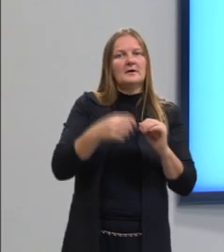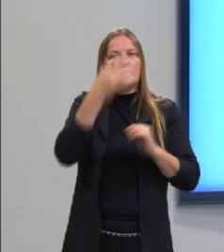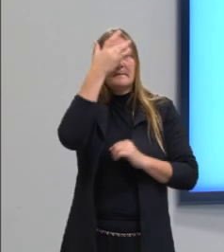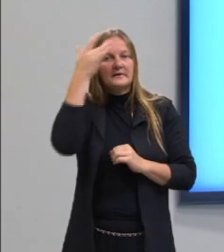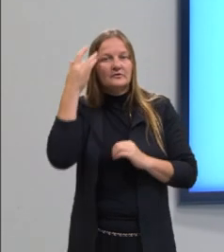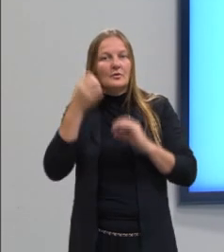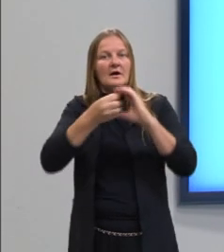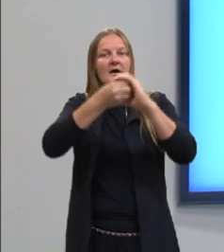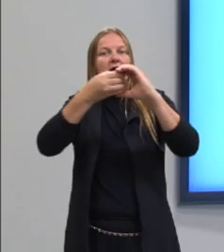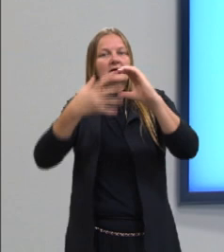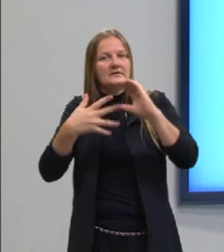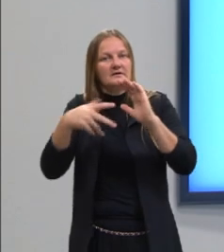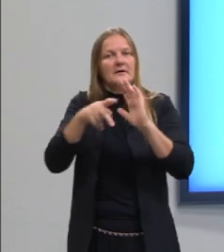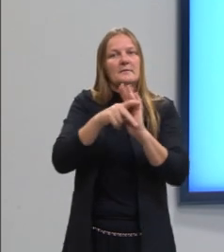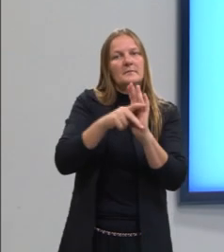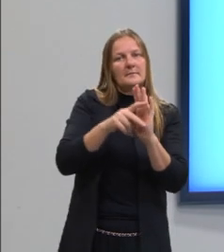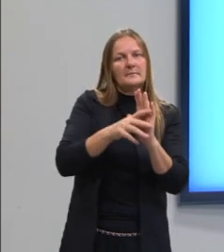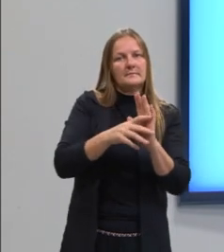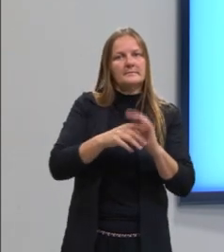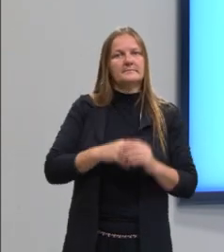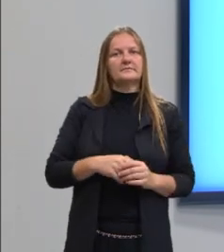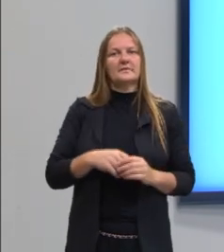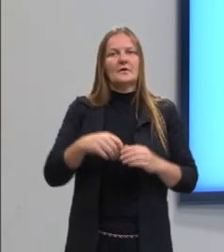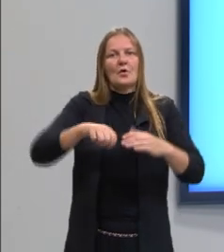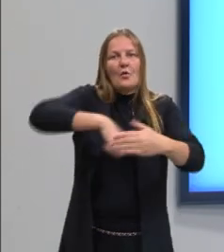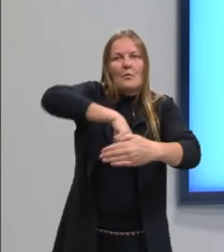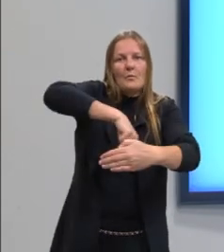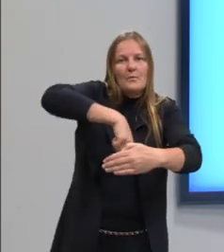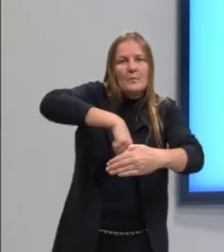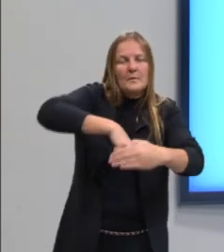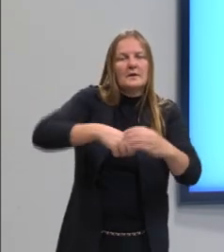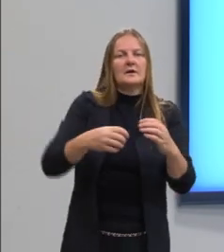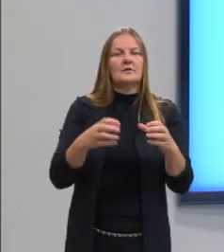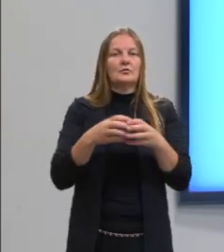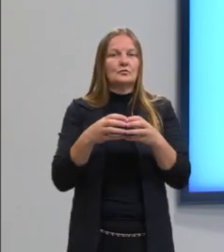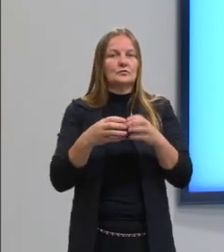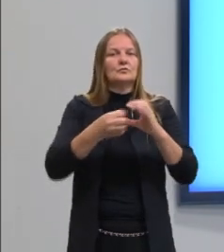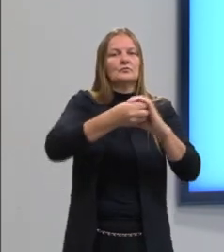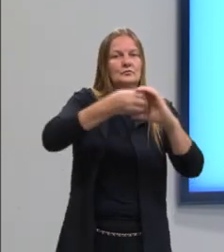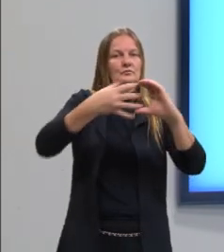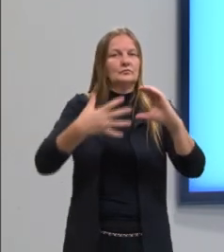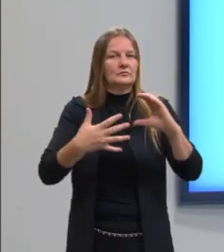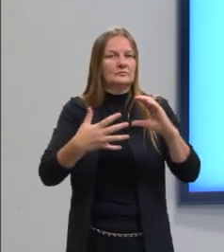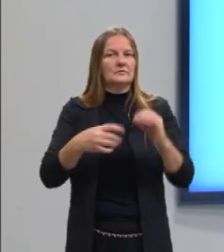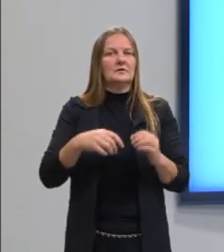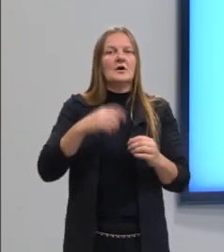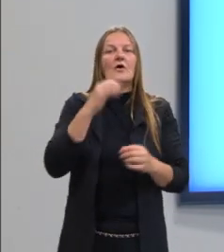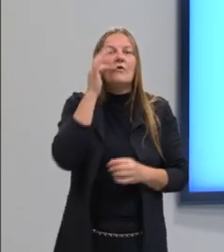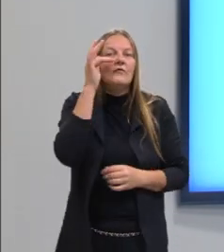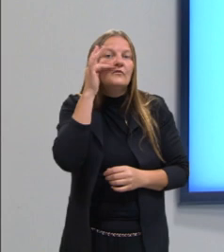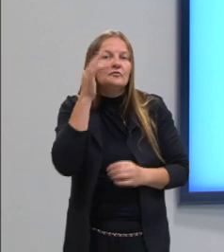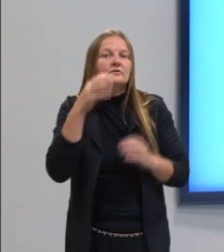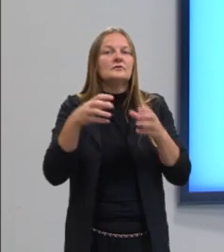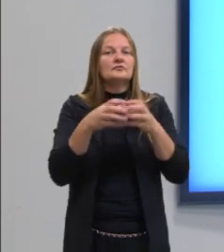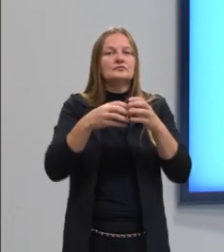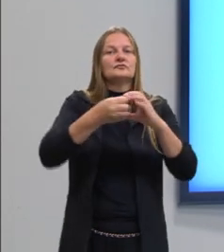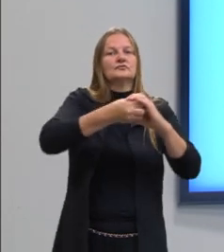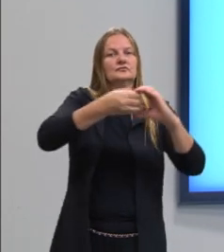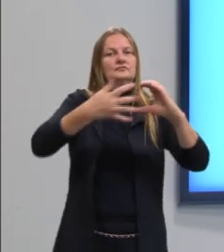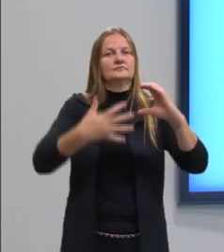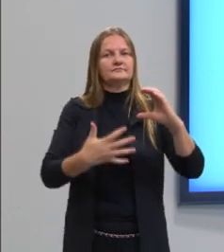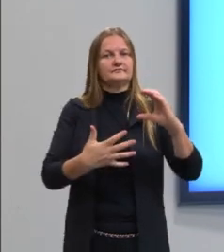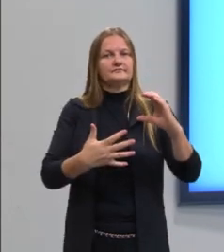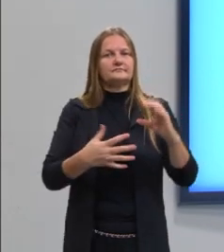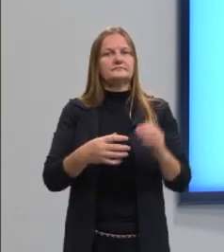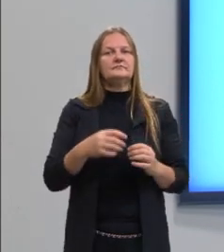conjunto de pessoas, são pessoas. Conjunto de panelas, todas são panelas. Conjunto de frutas, então, eu tenho todas elas, todos